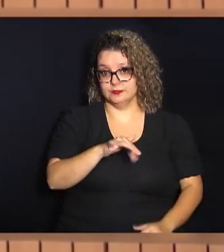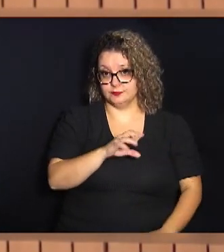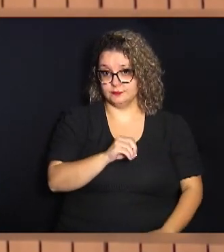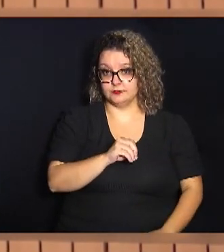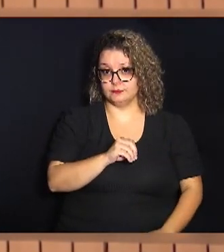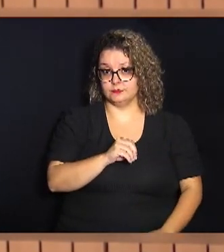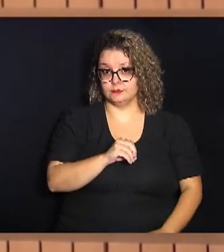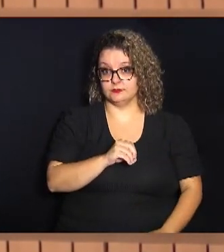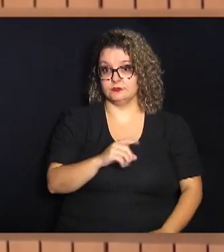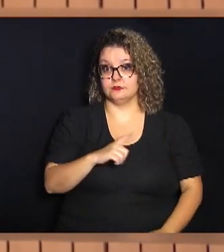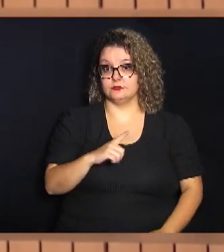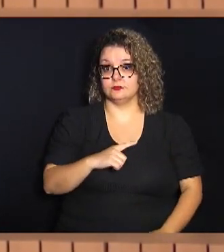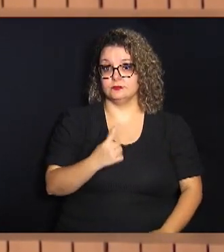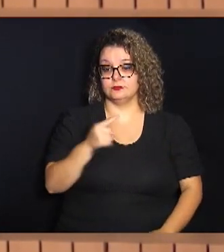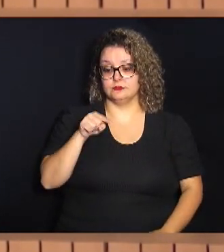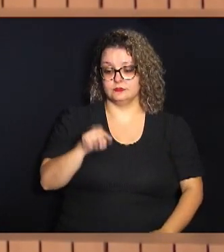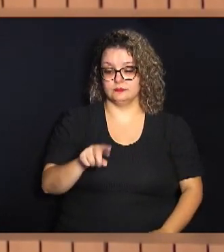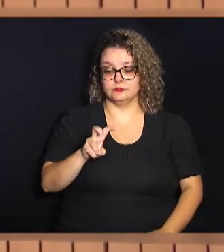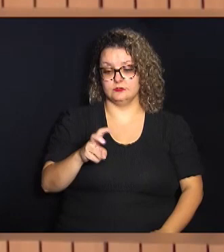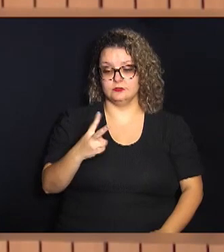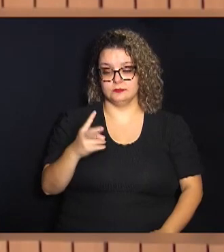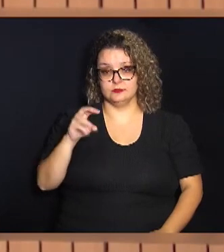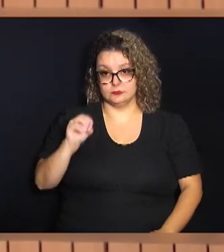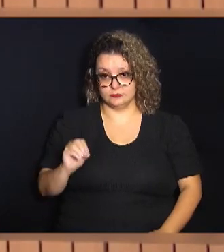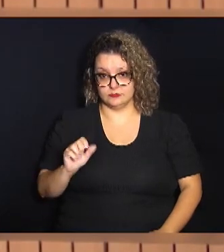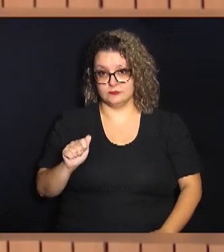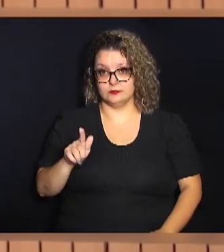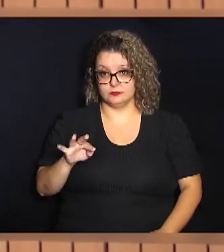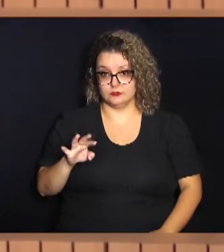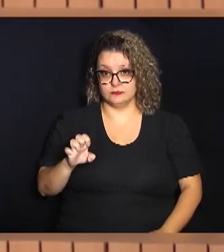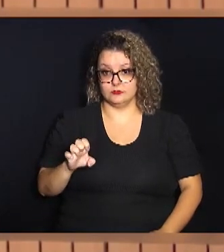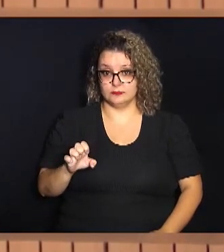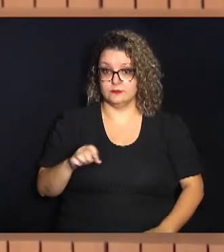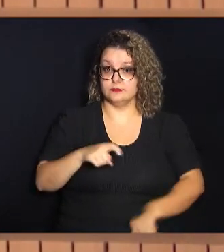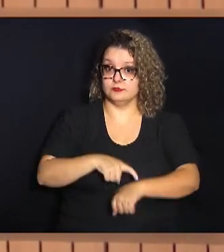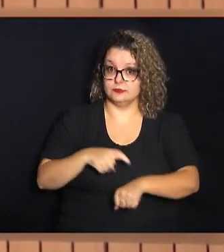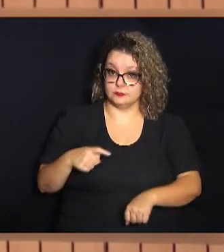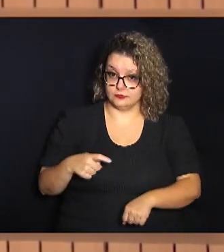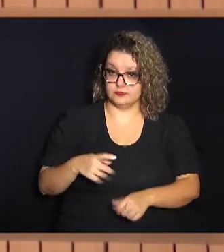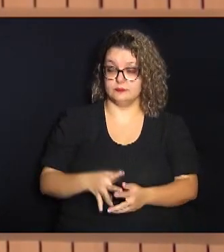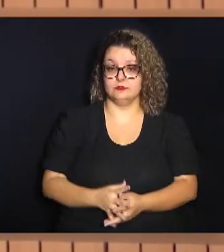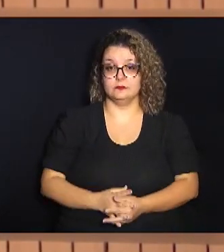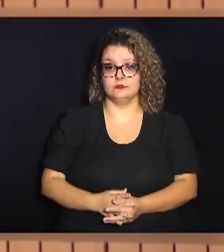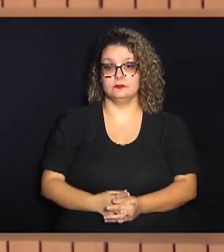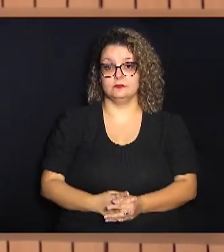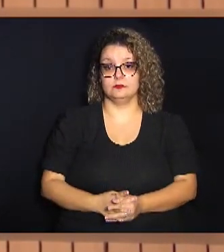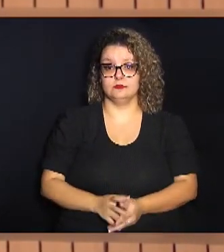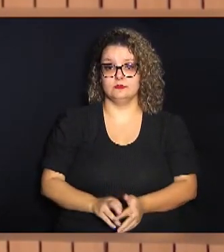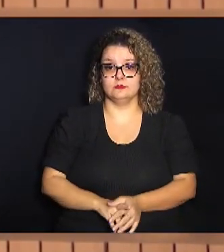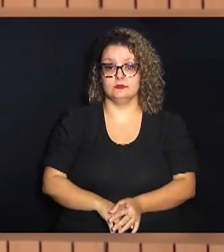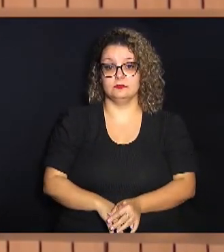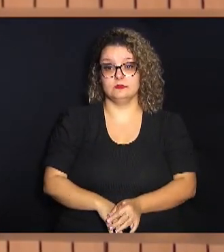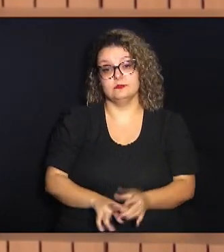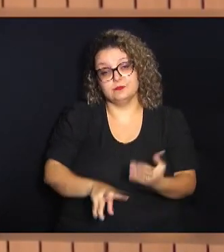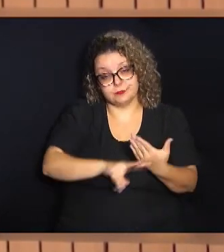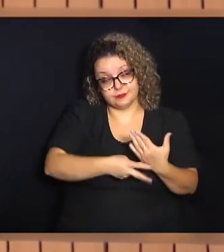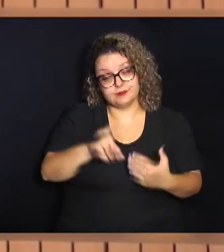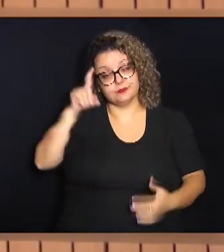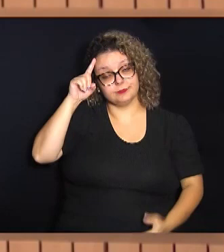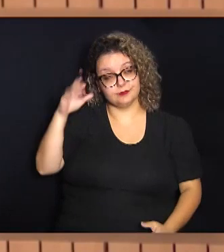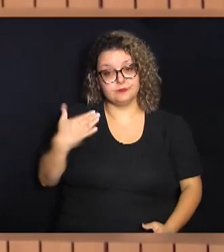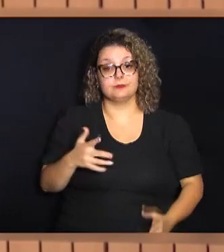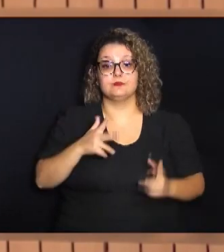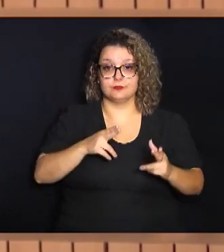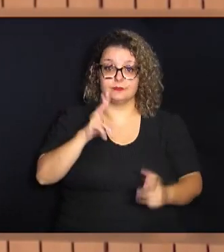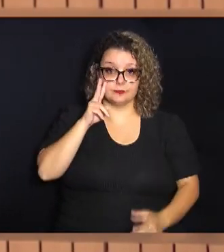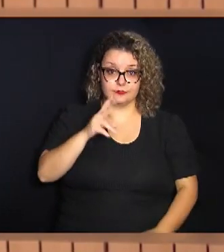gente tinha que ter em média 1.520 agentes de saúde no momento e isso reflete no nosso dia a dia como a gente está vendo por